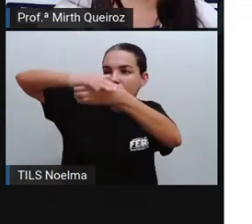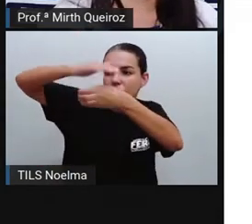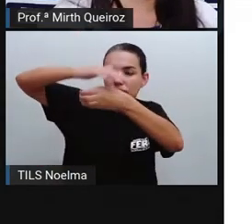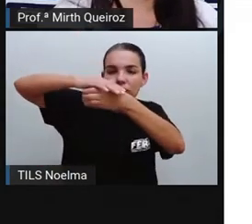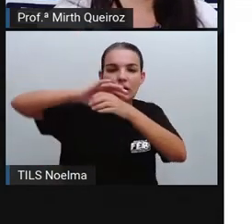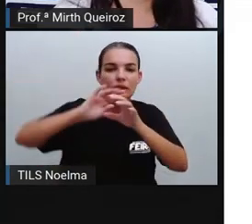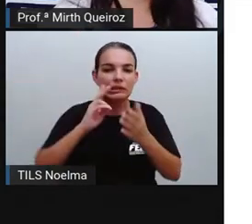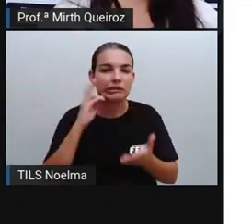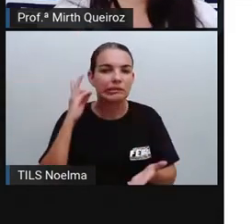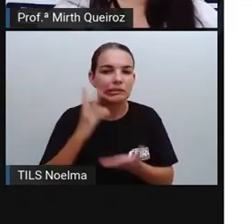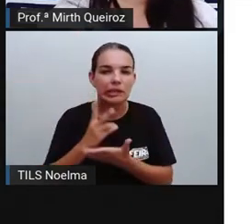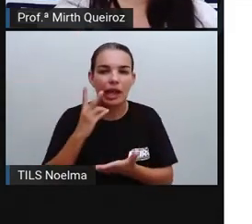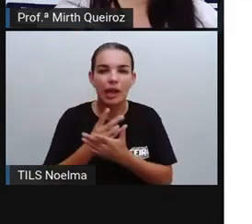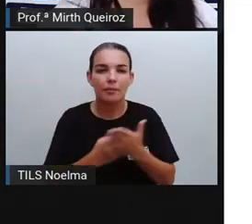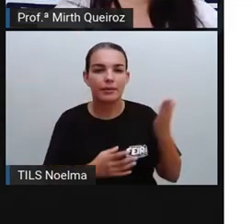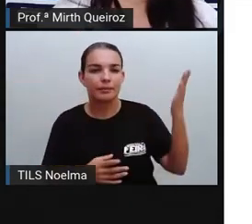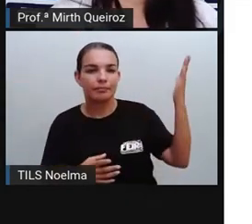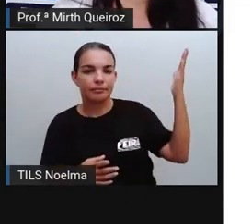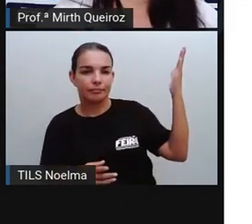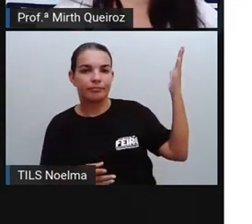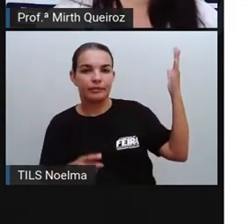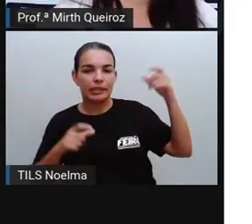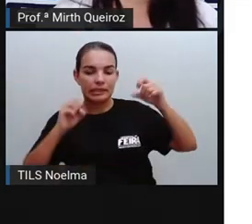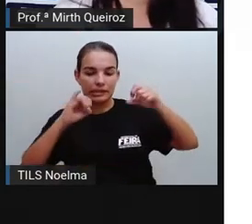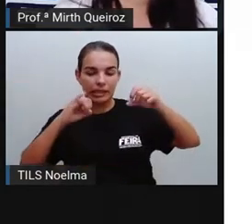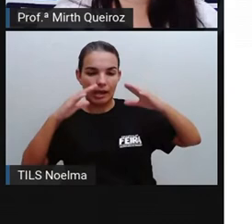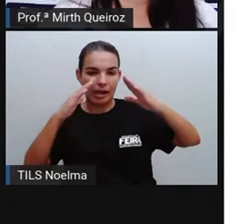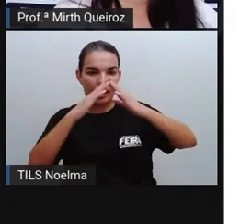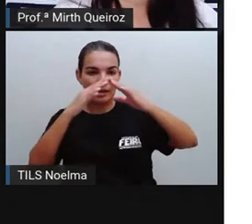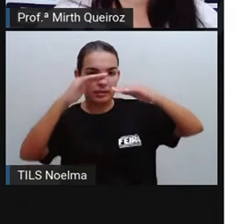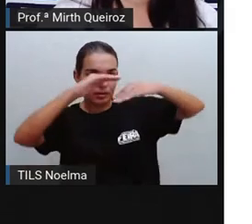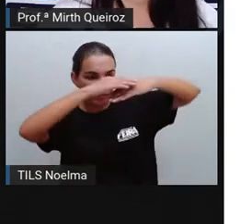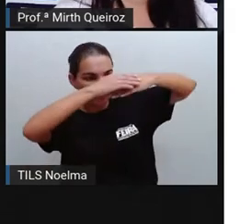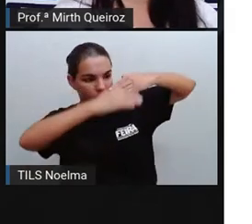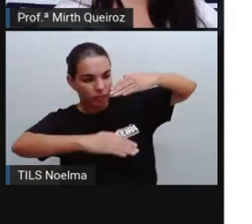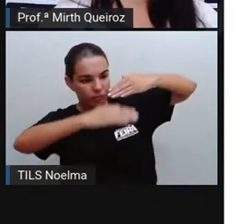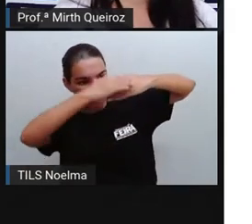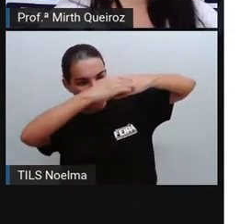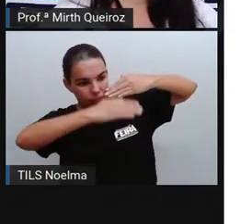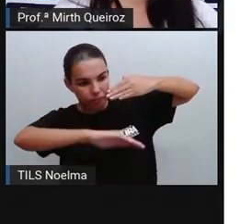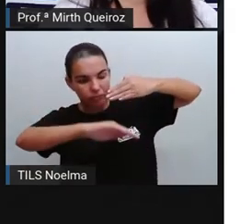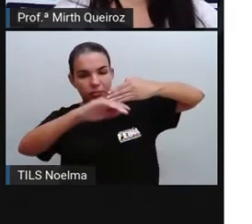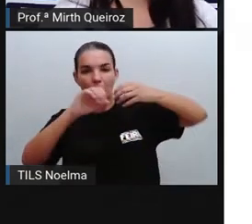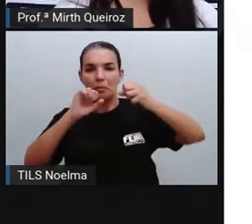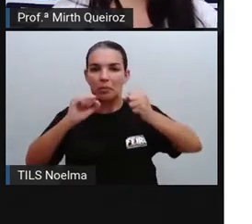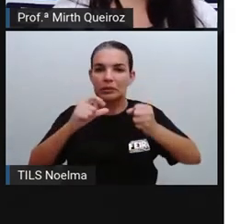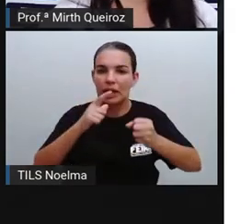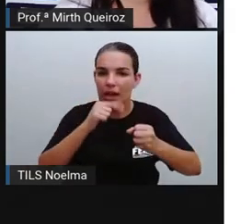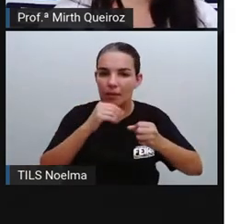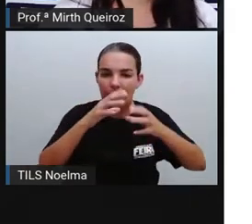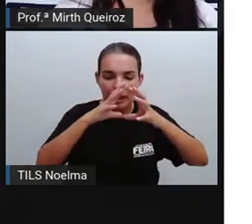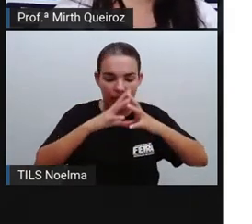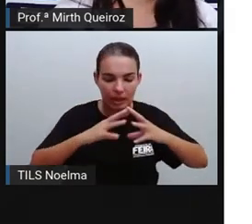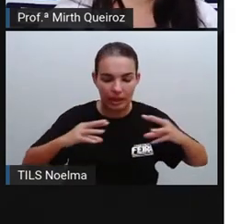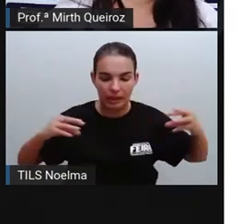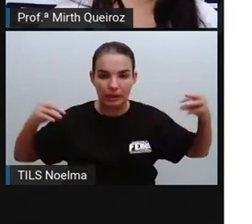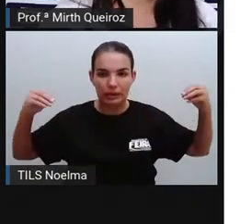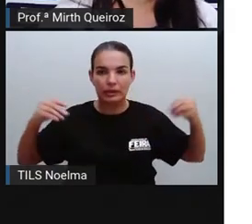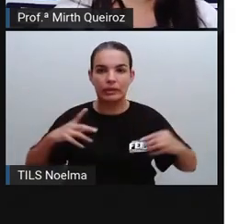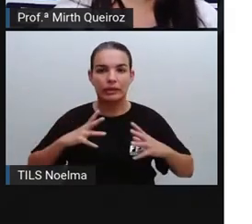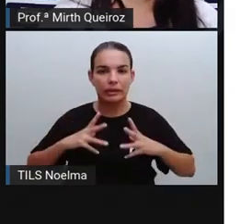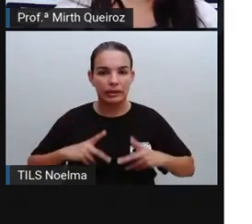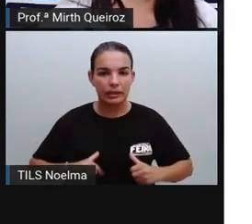Mantenha as calhas sempre limpas, uma vez que se elas estiverem entupidas ali, pode acumular água. Deixe garrafas sempre